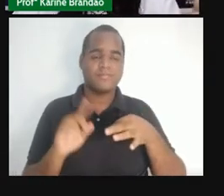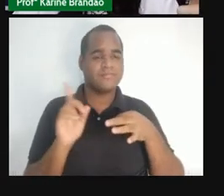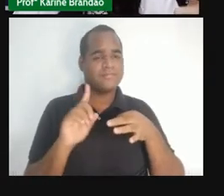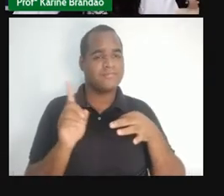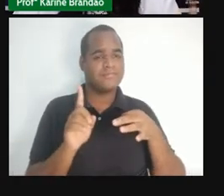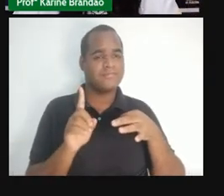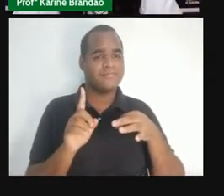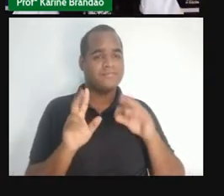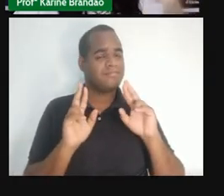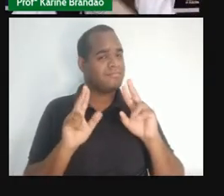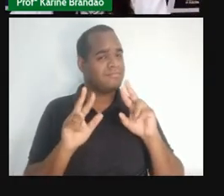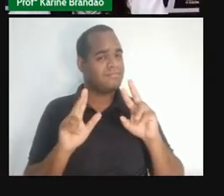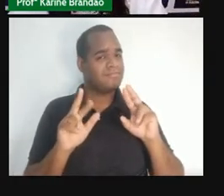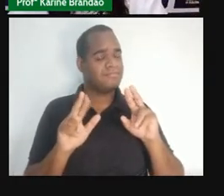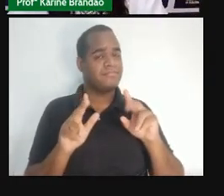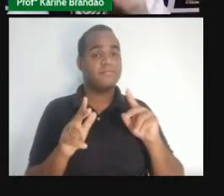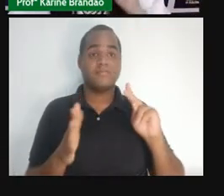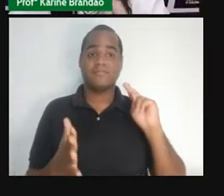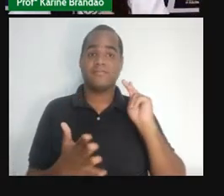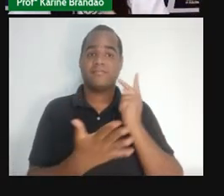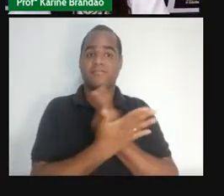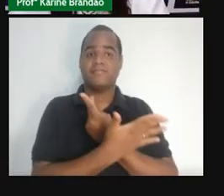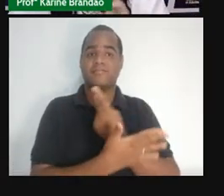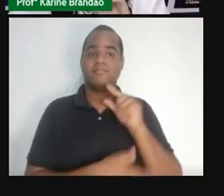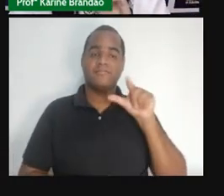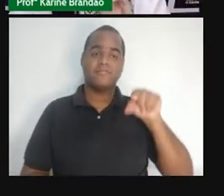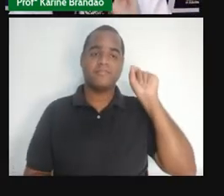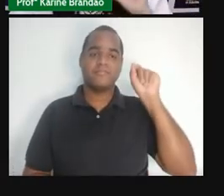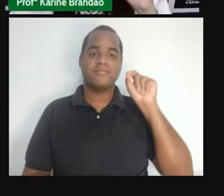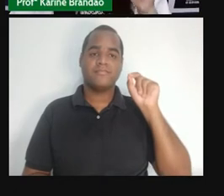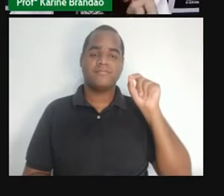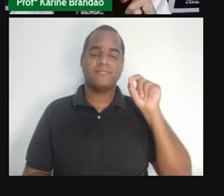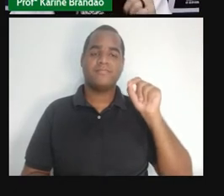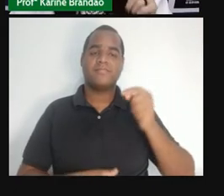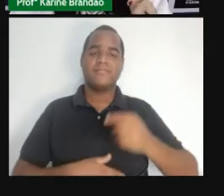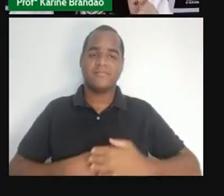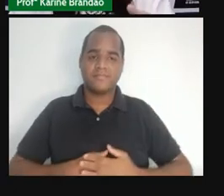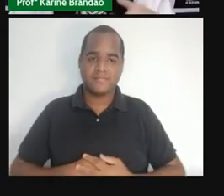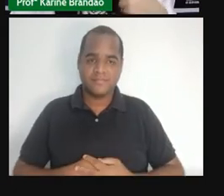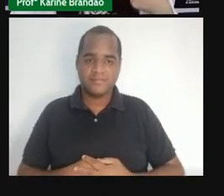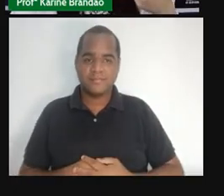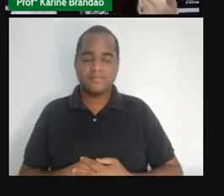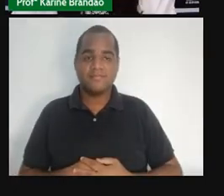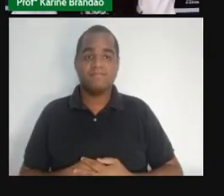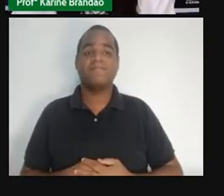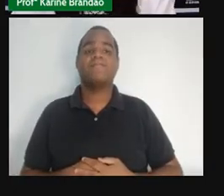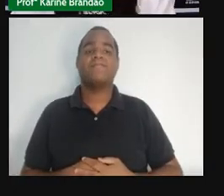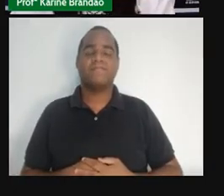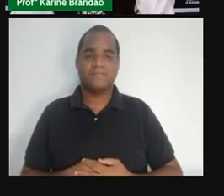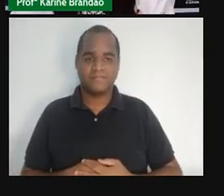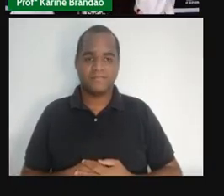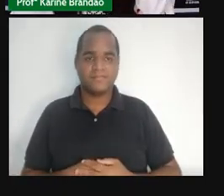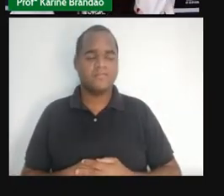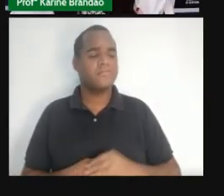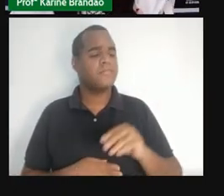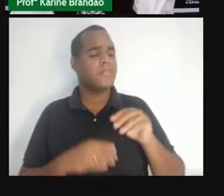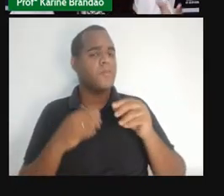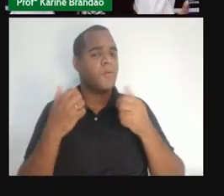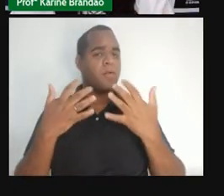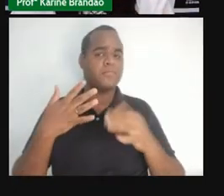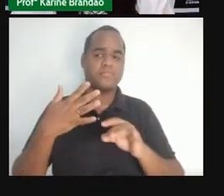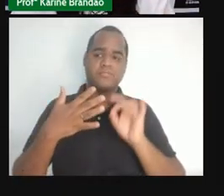alternativa que está certa, como nesse caso. Nesse caso aqui, a questão, ela quer o que está errado. Qual dessas